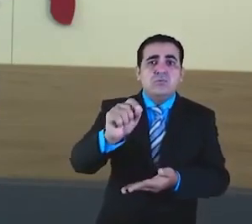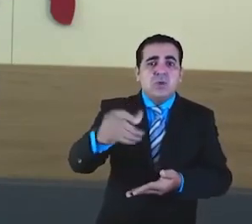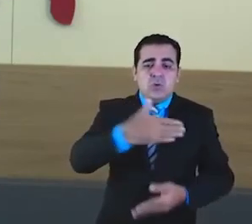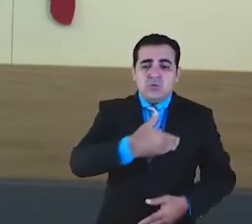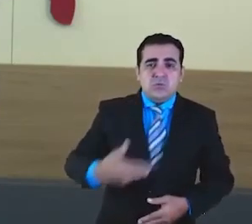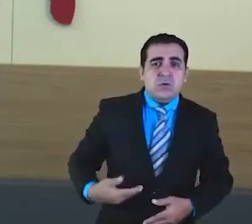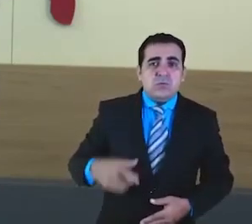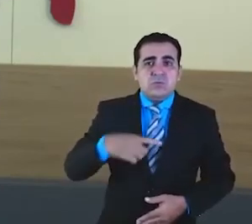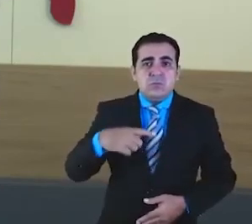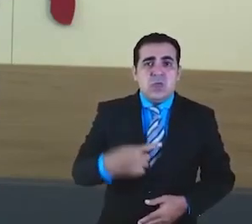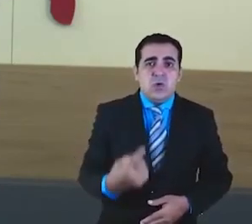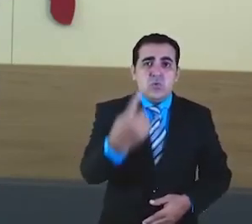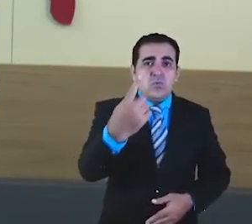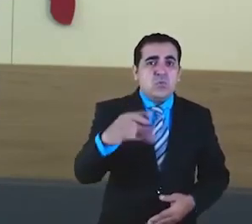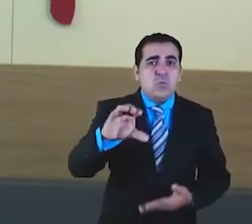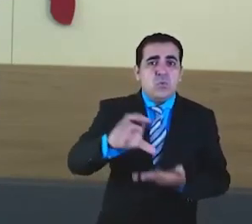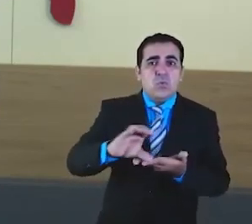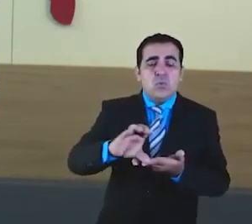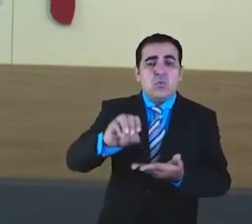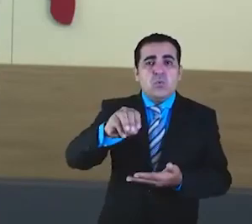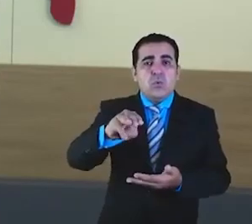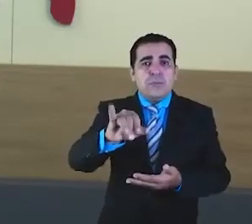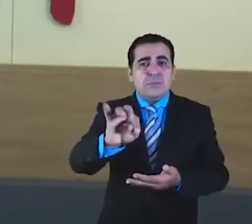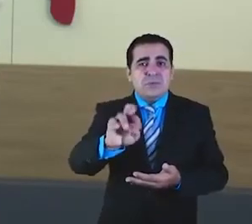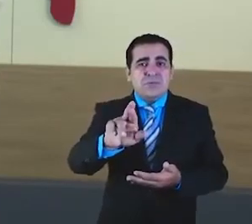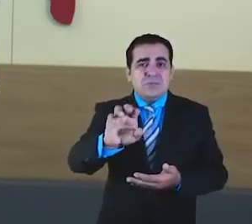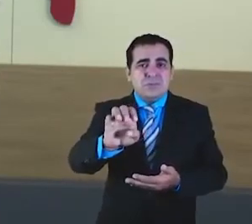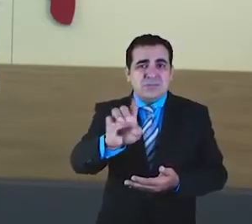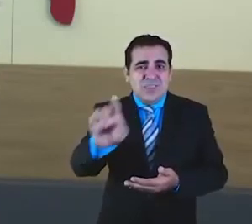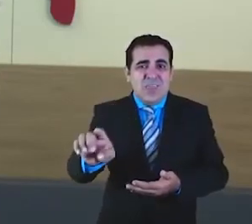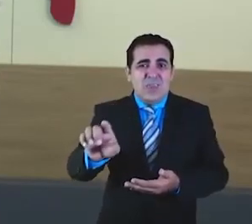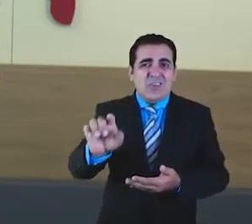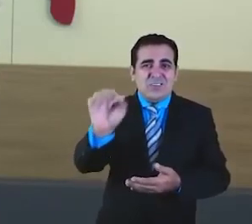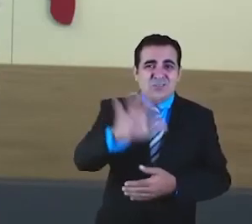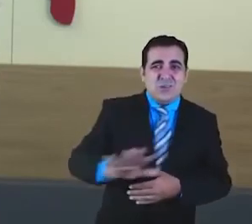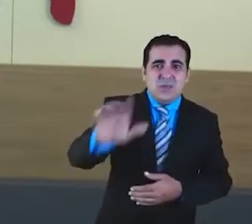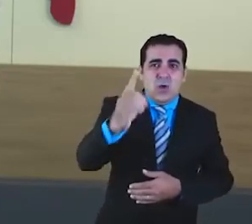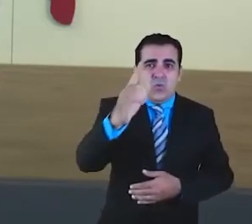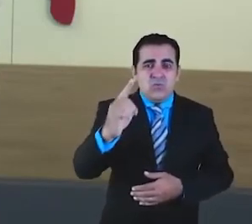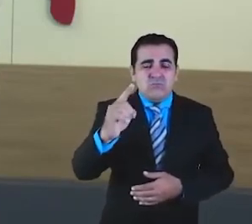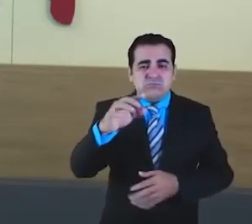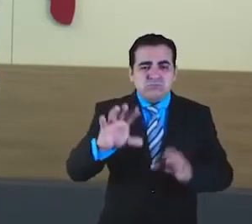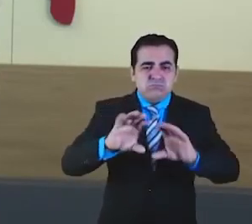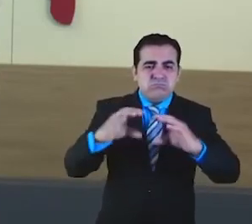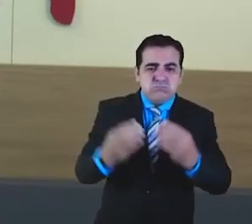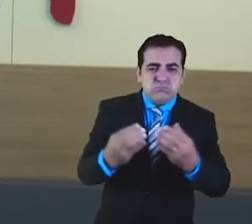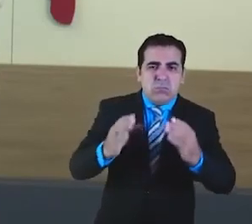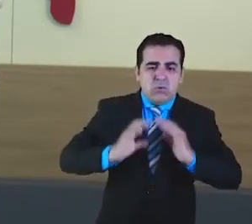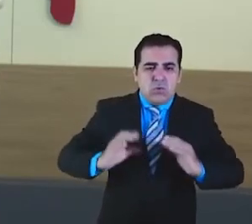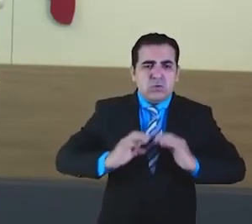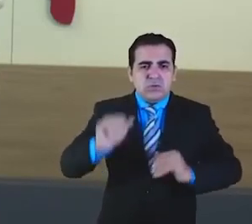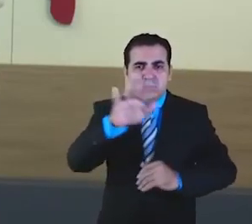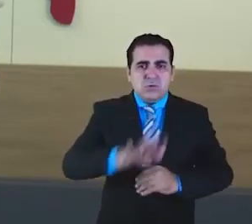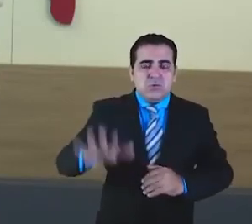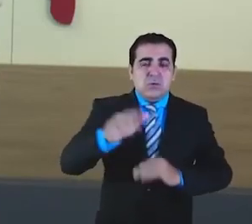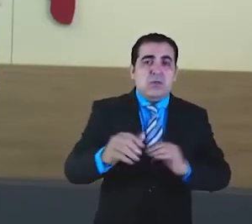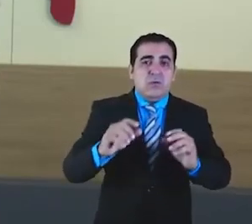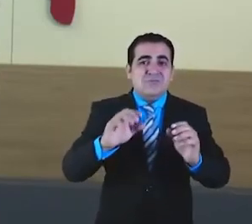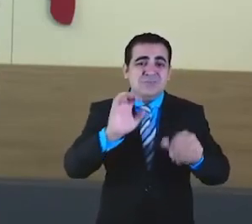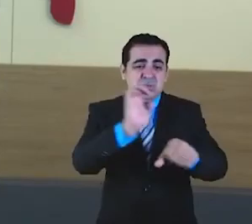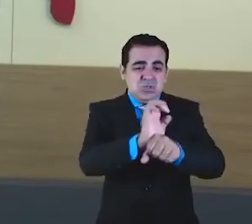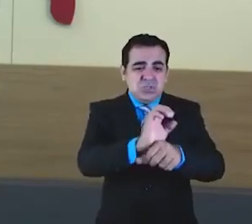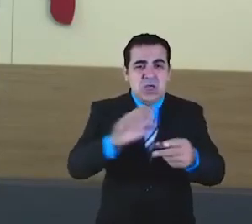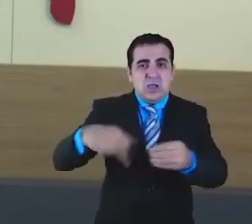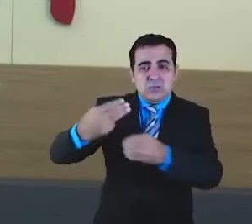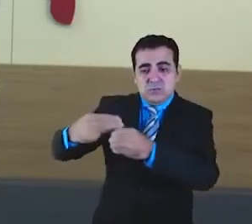haja um comitê nacional que compatibilize as ações do governo federal com estados e municípios. Nós